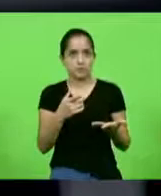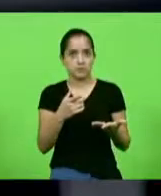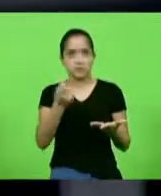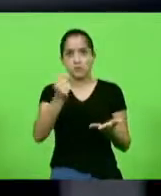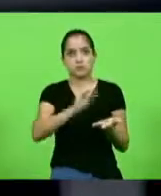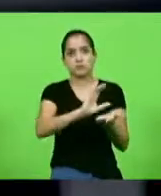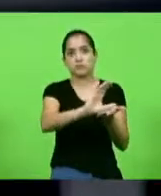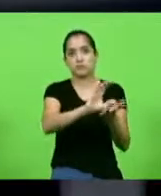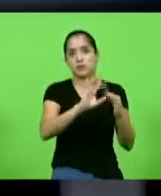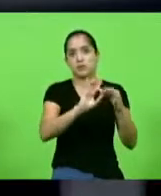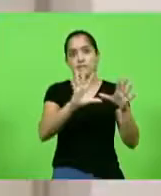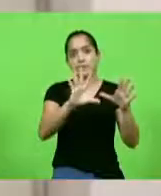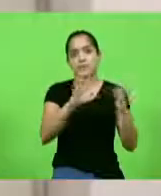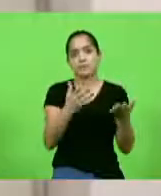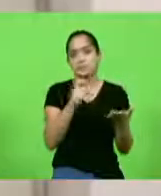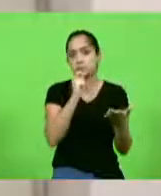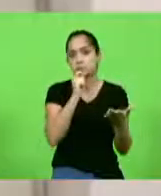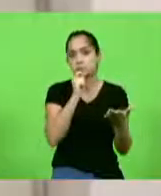liberado?